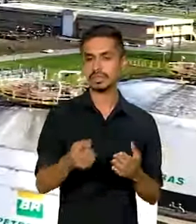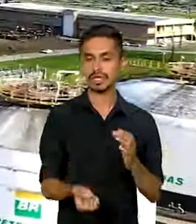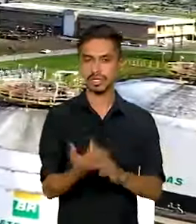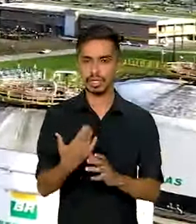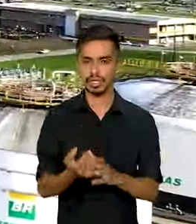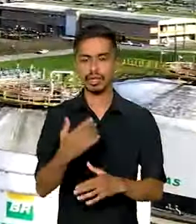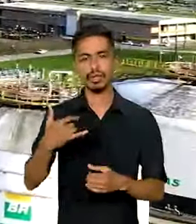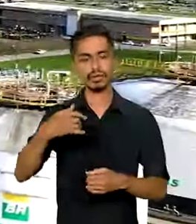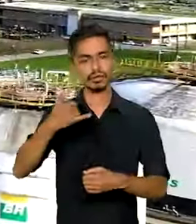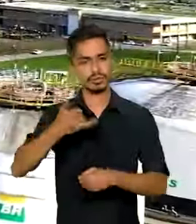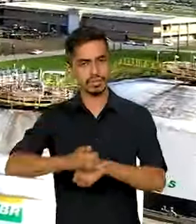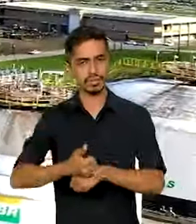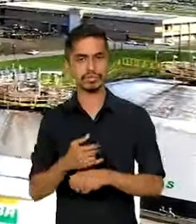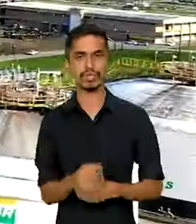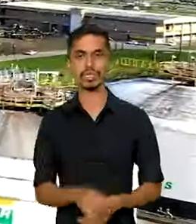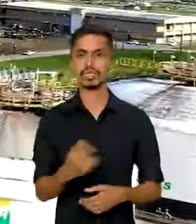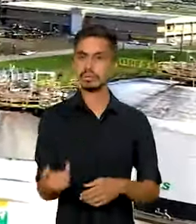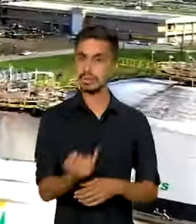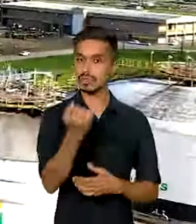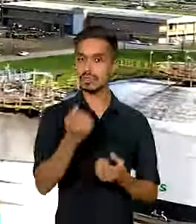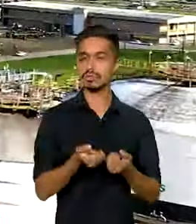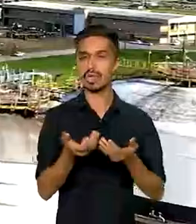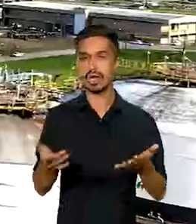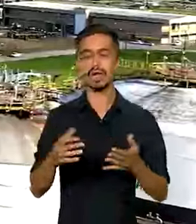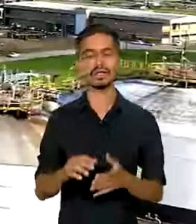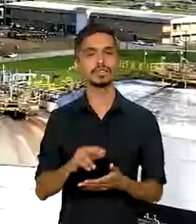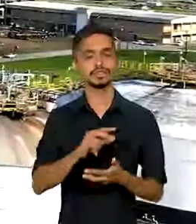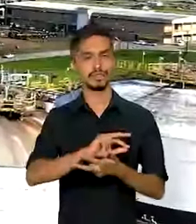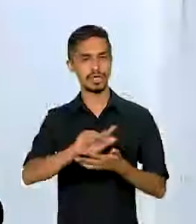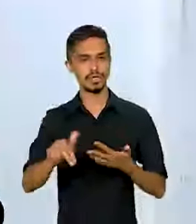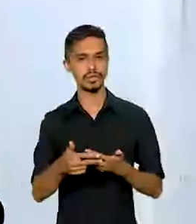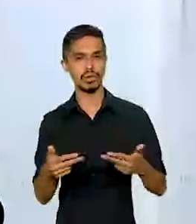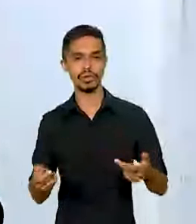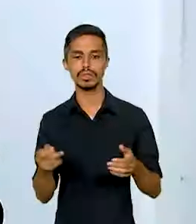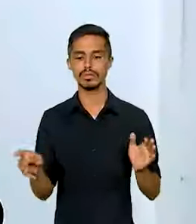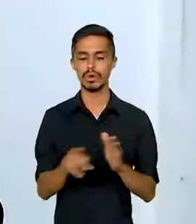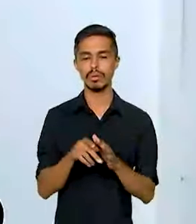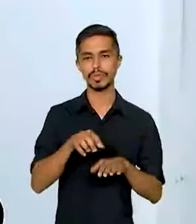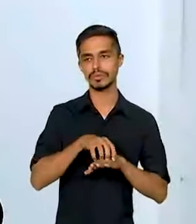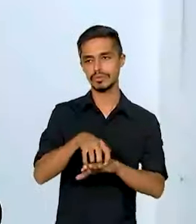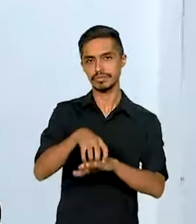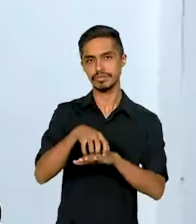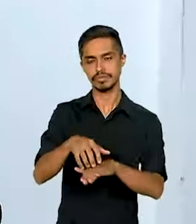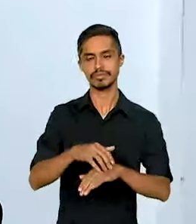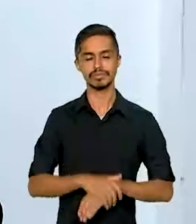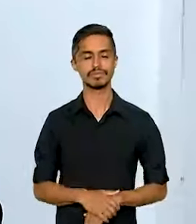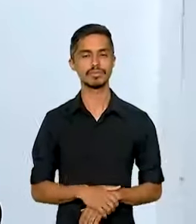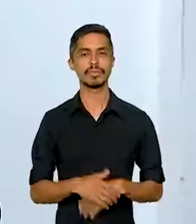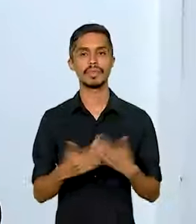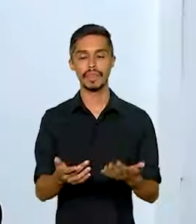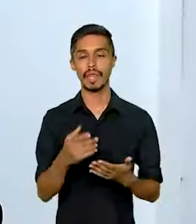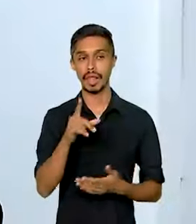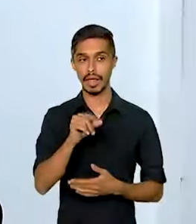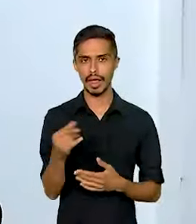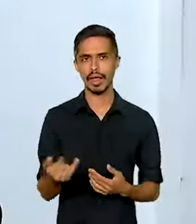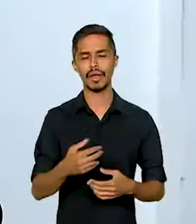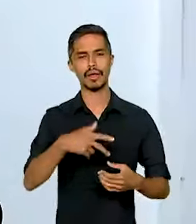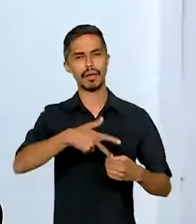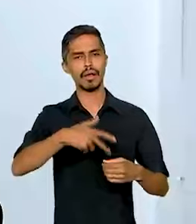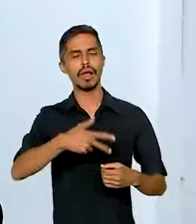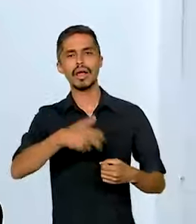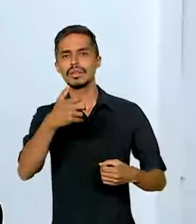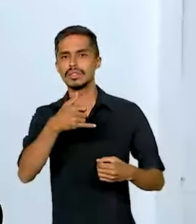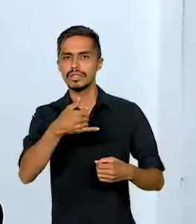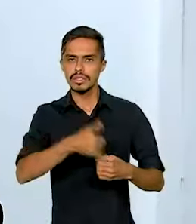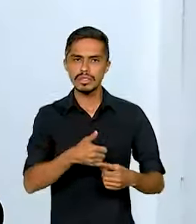essencial para a circulação de produtos e riquezas do país. É uma refinaria bastante importante, como eu disse, com o projeto dela